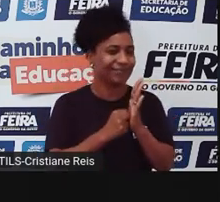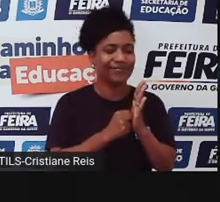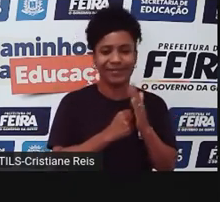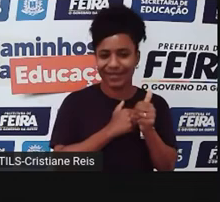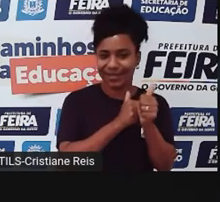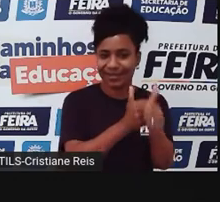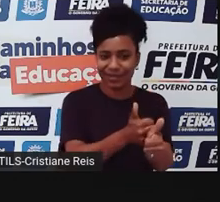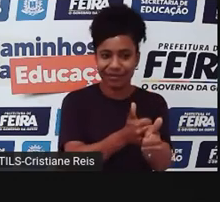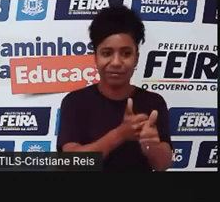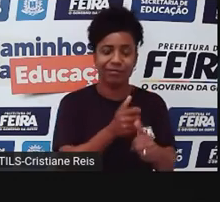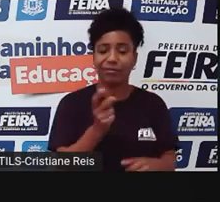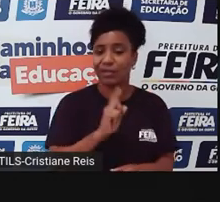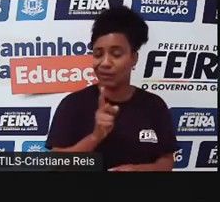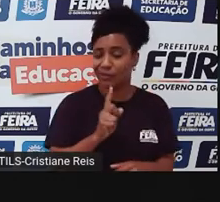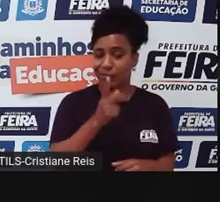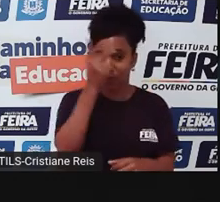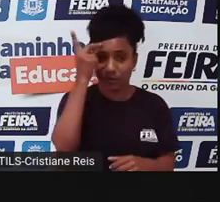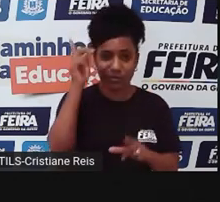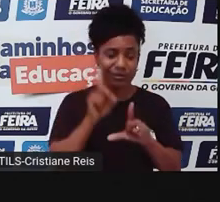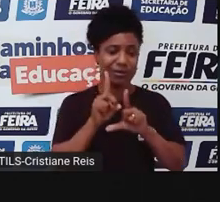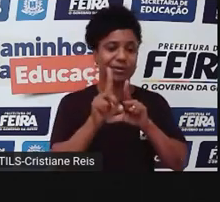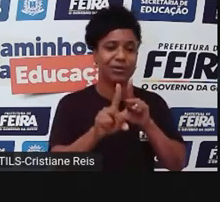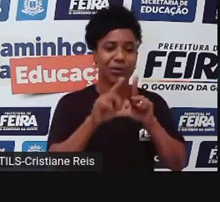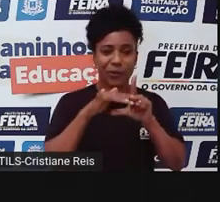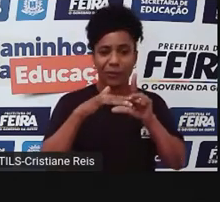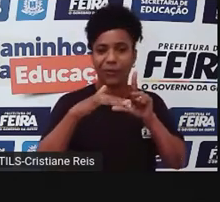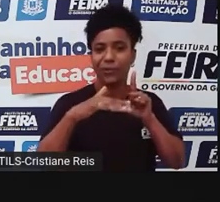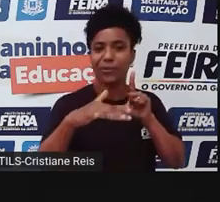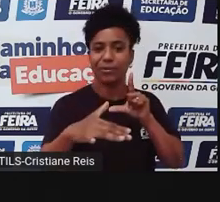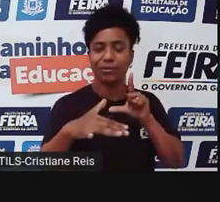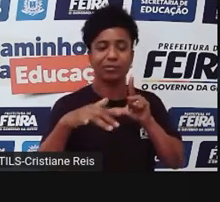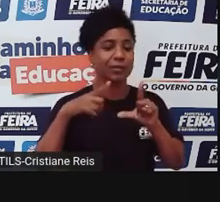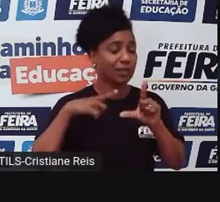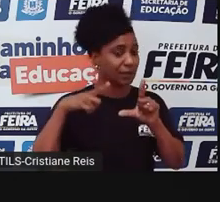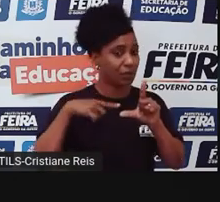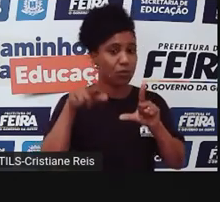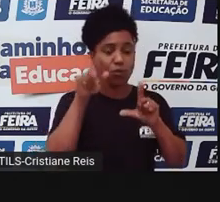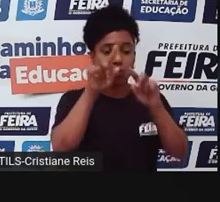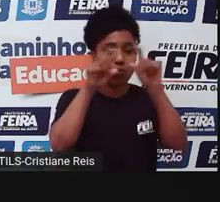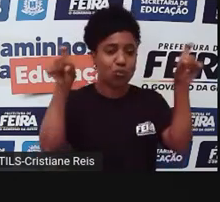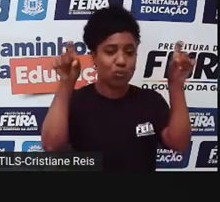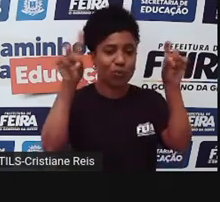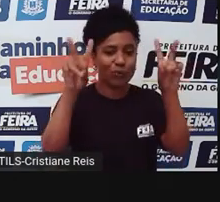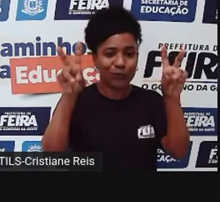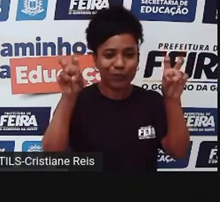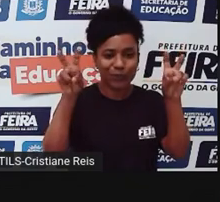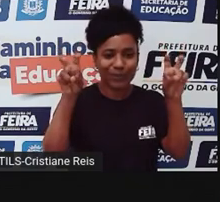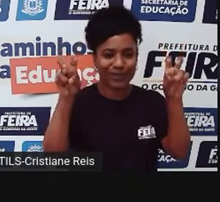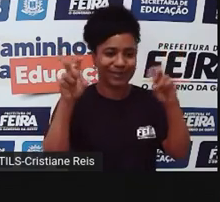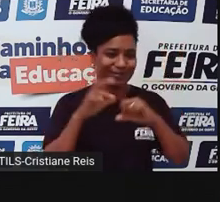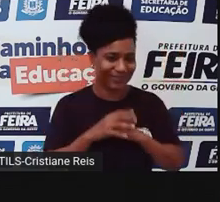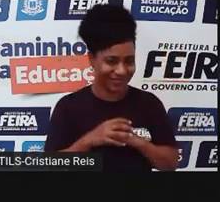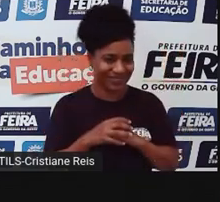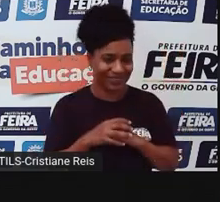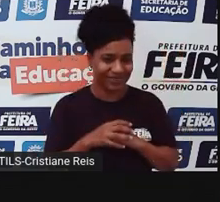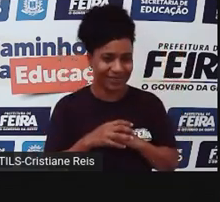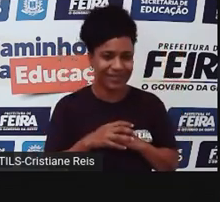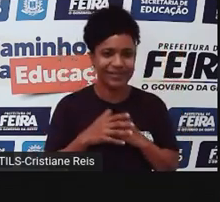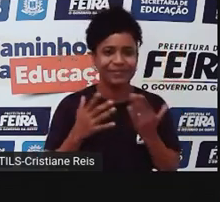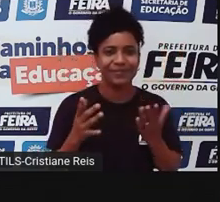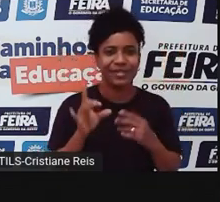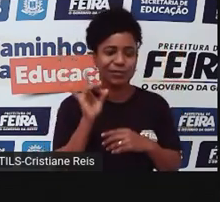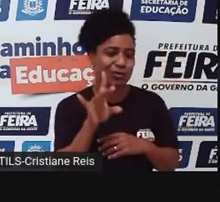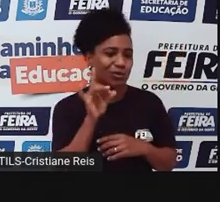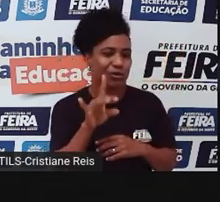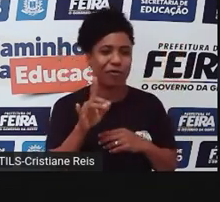essa história. O influenciador digital hoje tem esse papel de trazer um ângulo interessante, sabe? Mais do que simplesmente